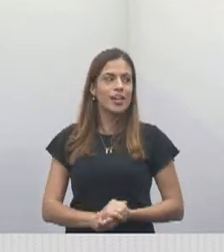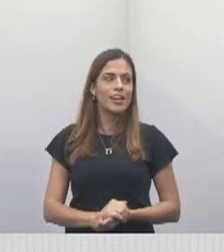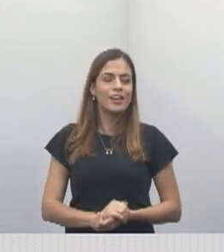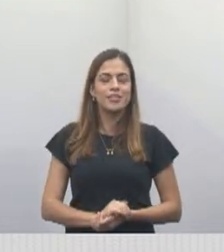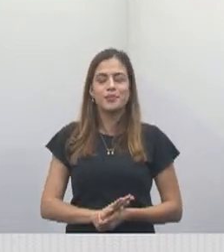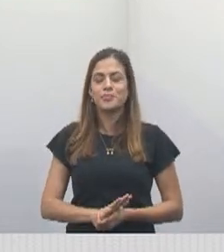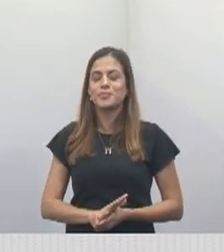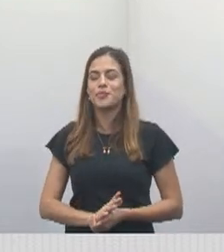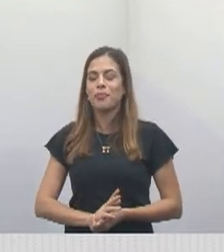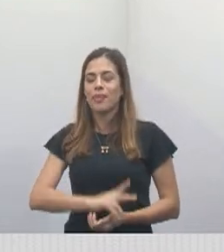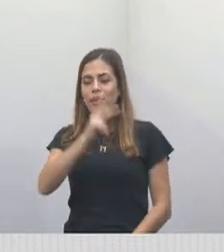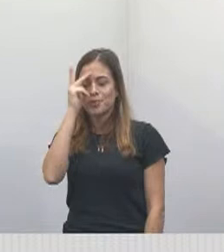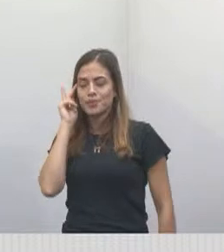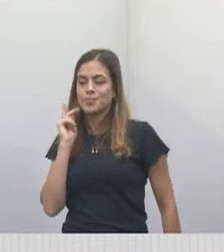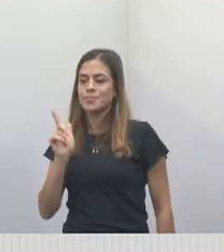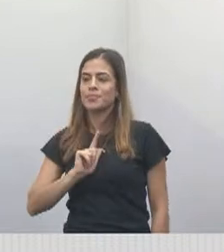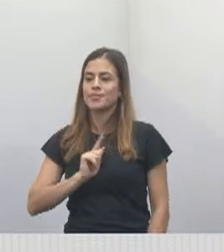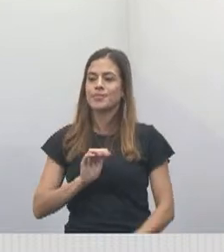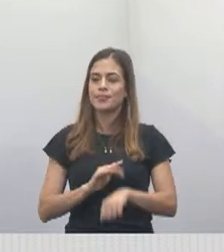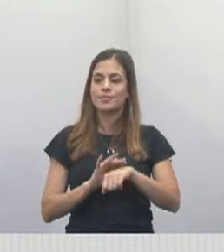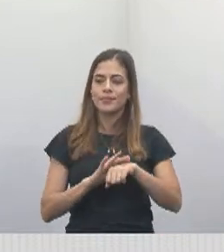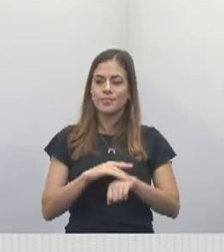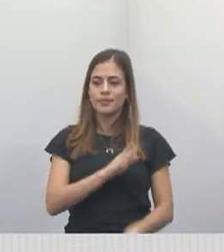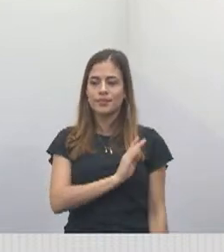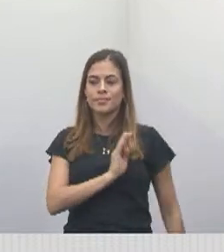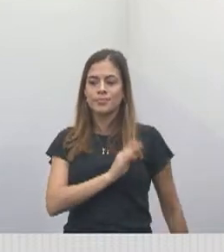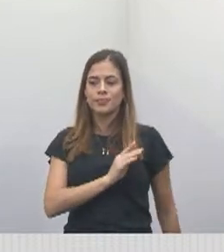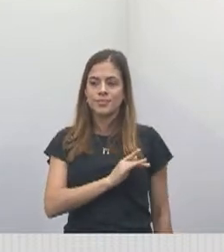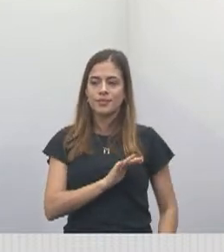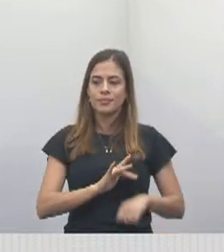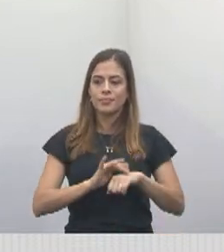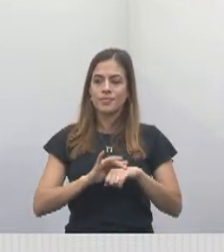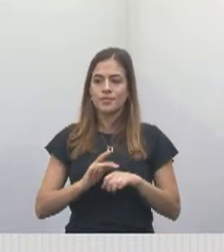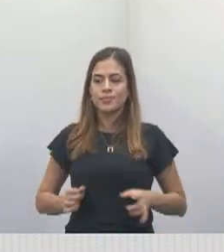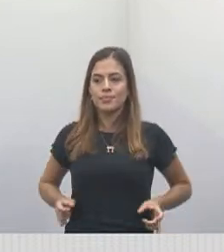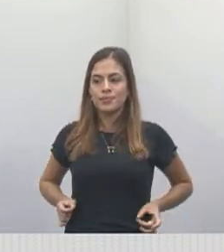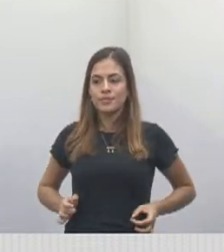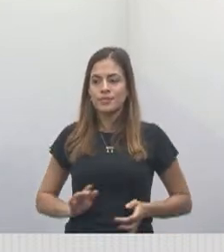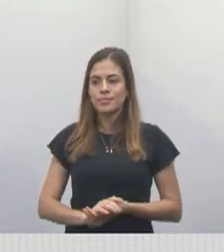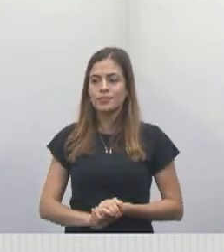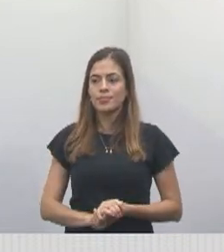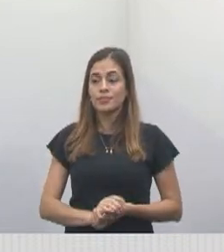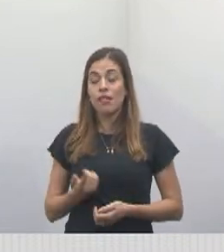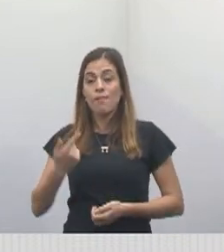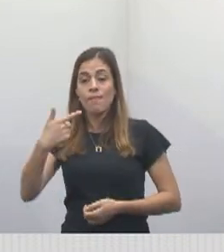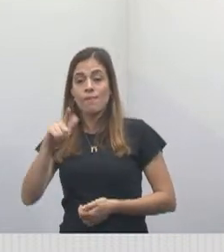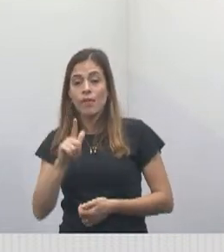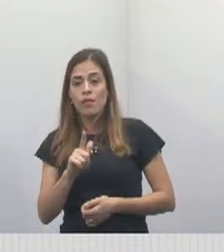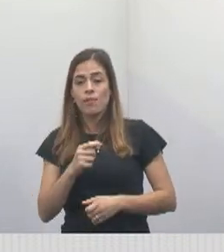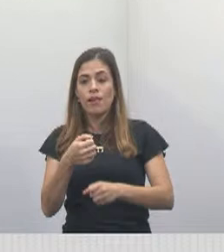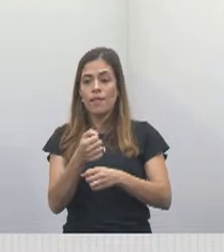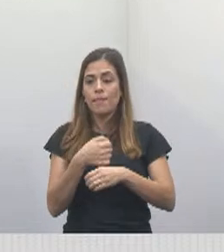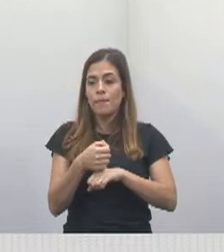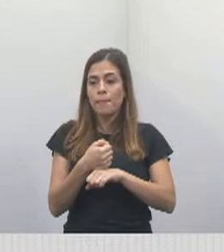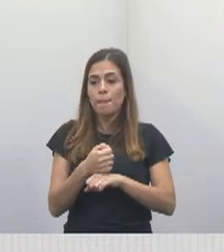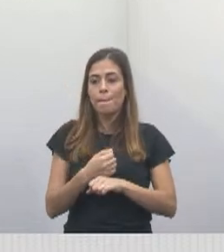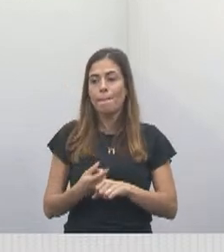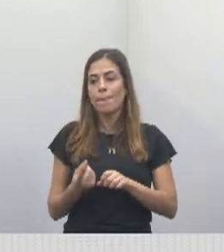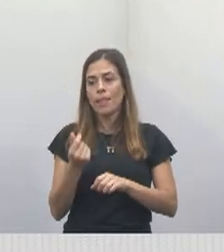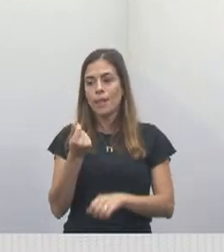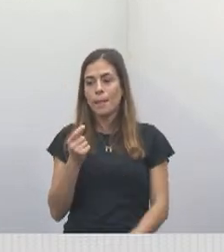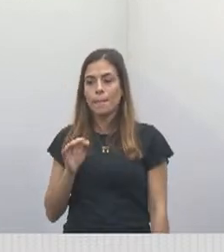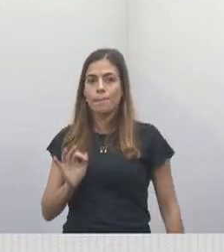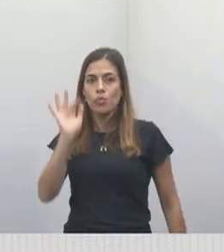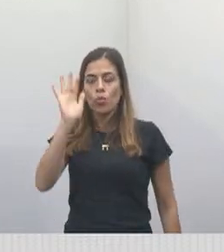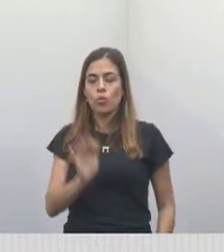pessoas com doenças cardiológicas, renais, vão à farmácia de alto custo e não encontram medicamento. Quero deixar esse